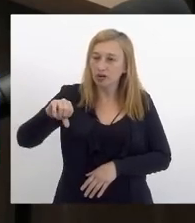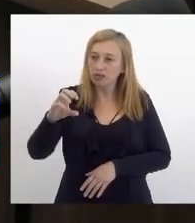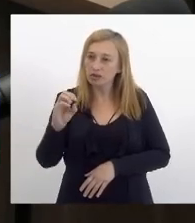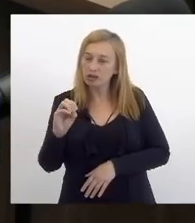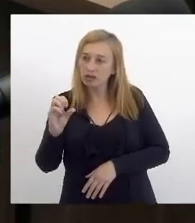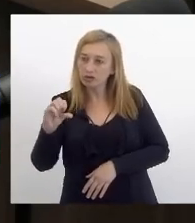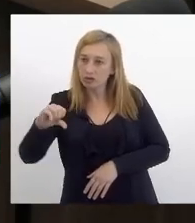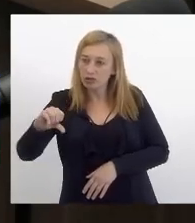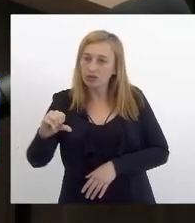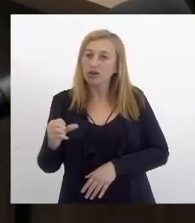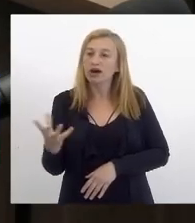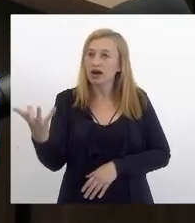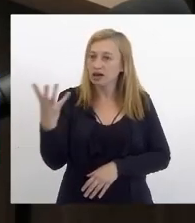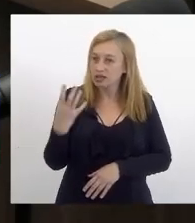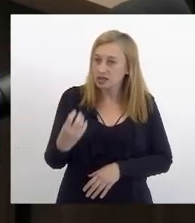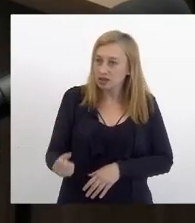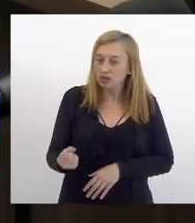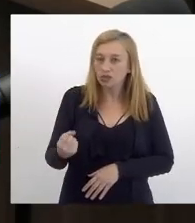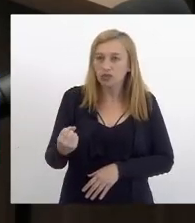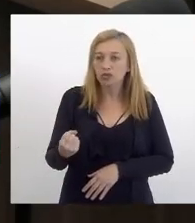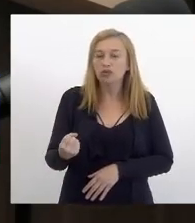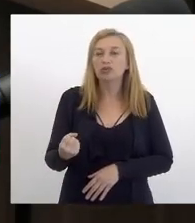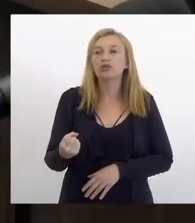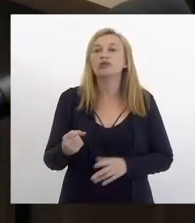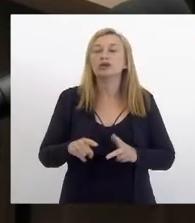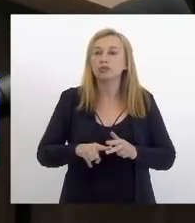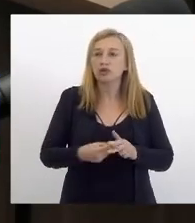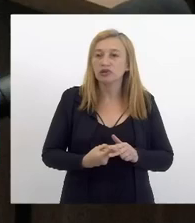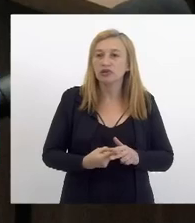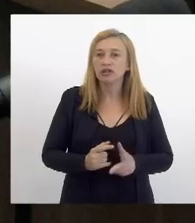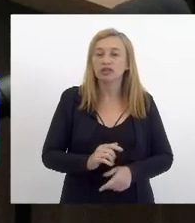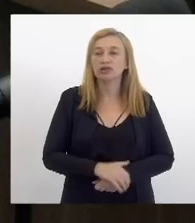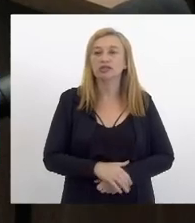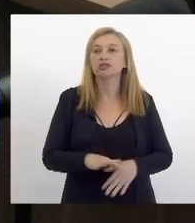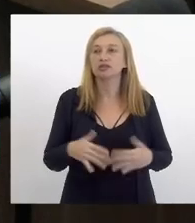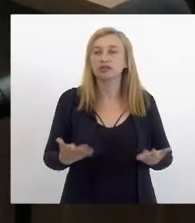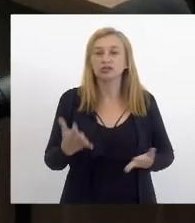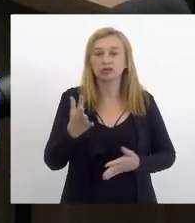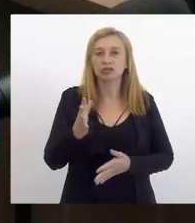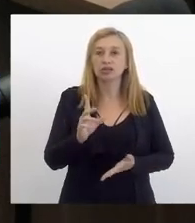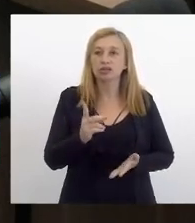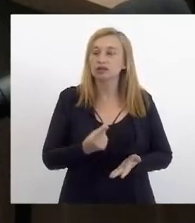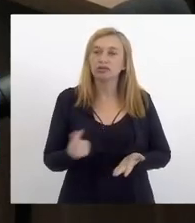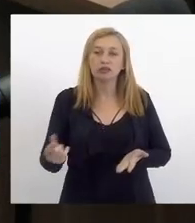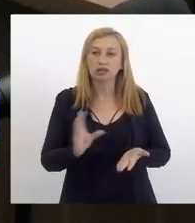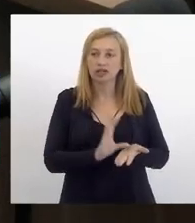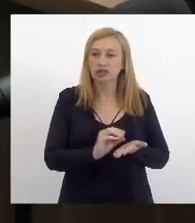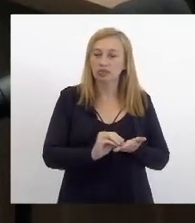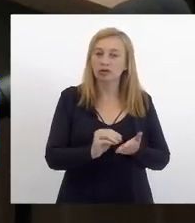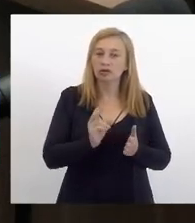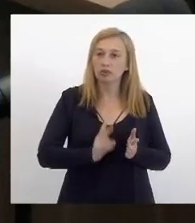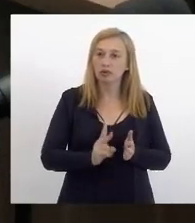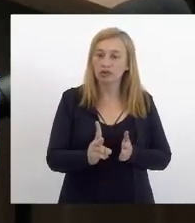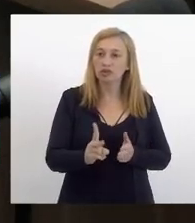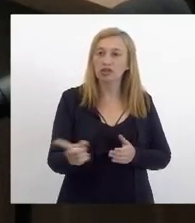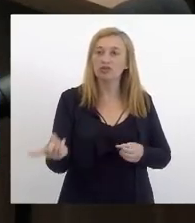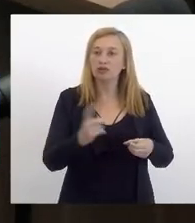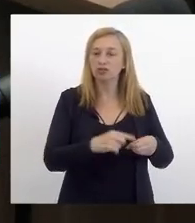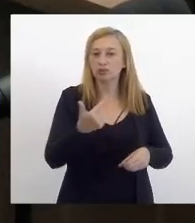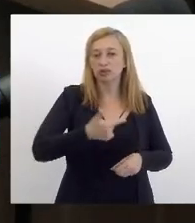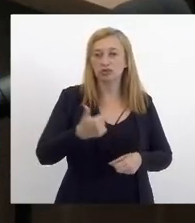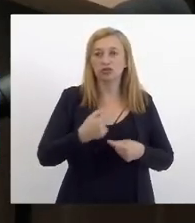acolheu está modificando a 5569 então ele não sai de pauta prossegue para depois voltar em segunda